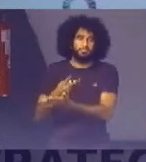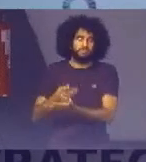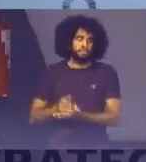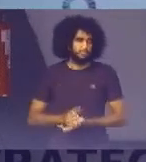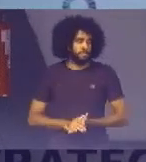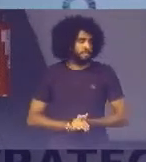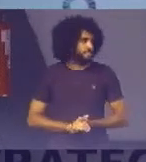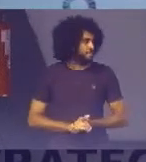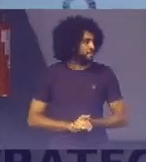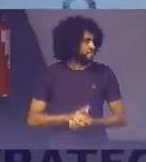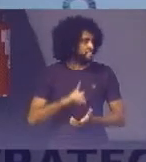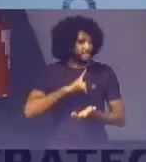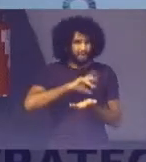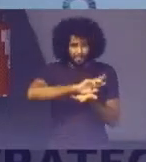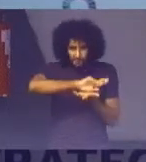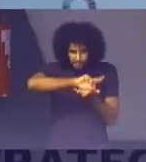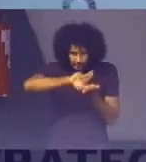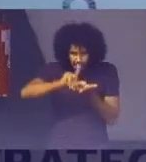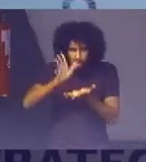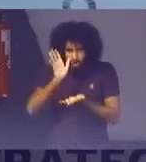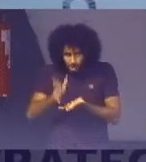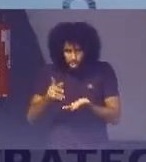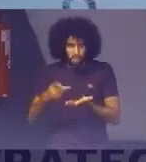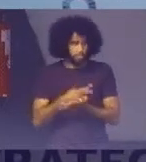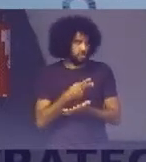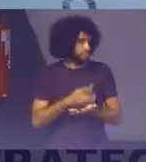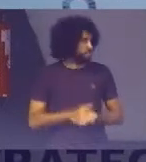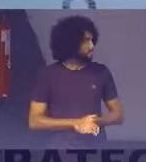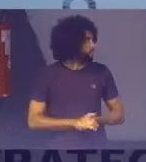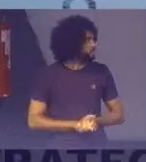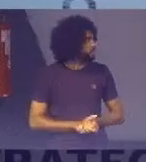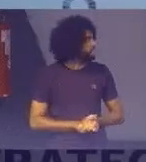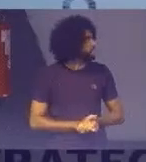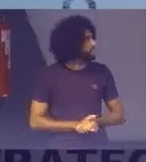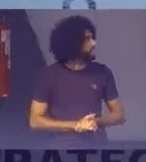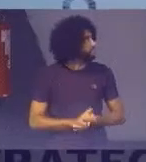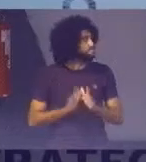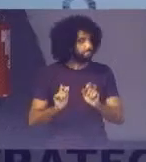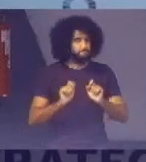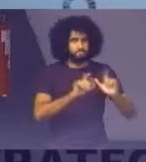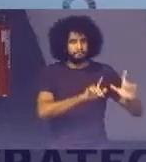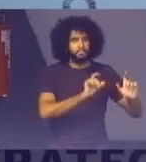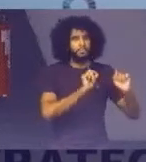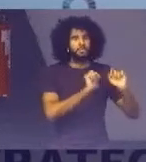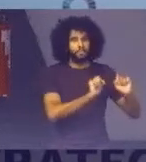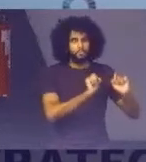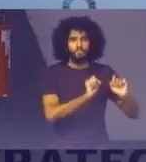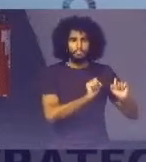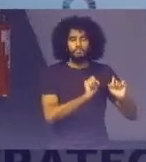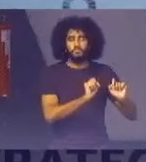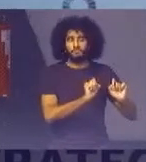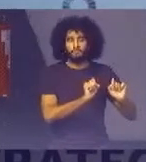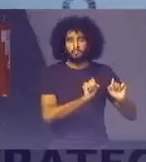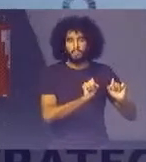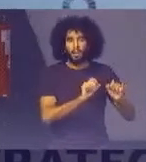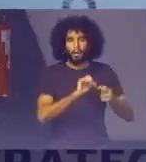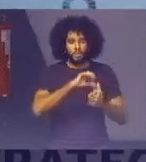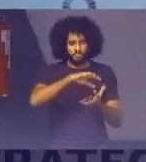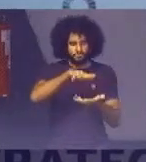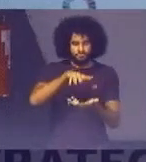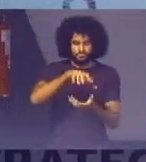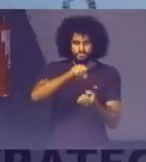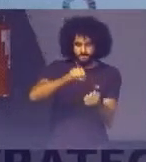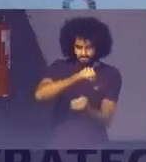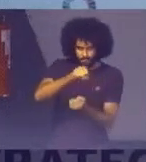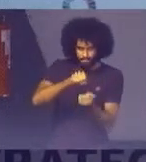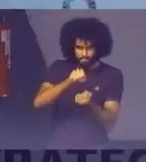E muita coisa Já aconteceu A partir daí Bom Passando um pouco Para a questão Da sustentabilidade Quando